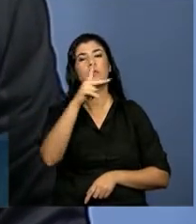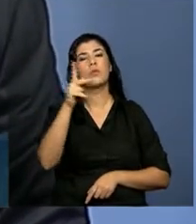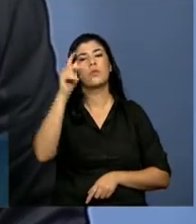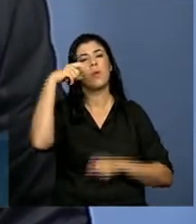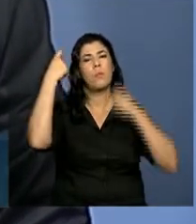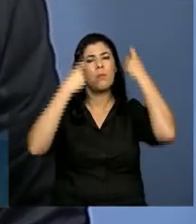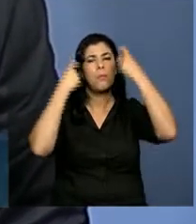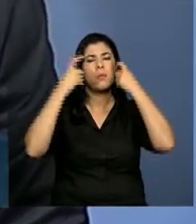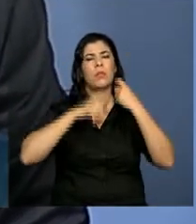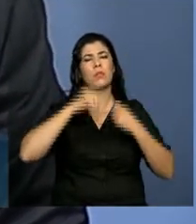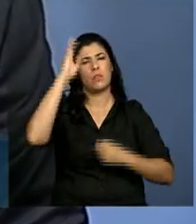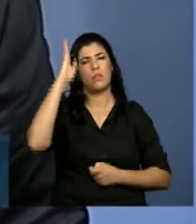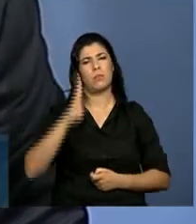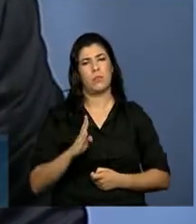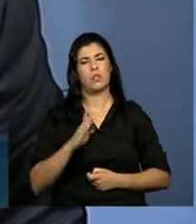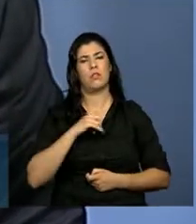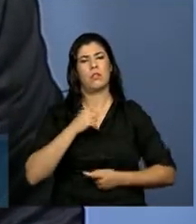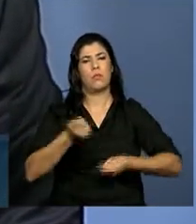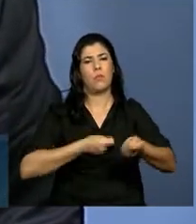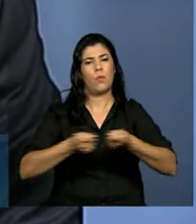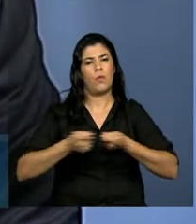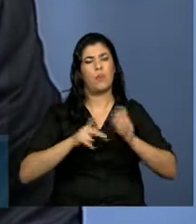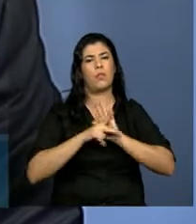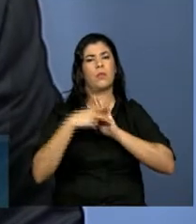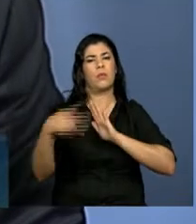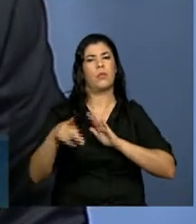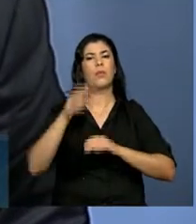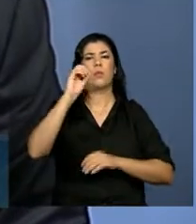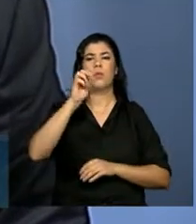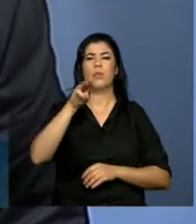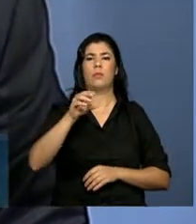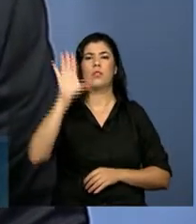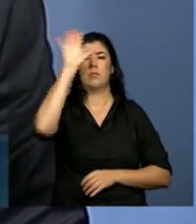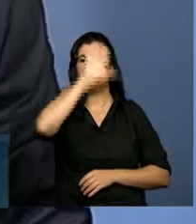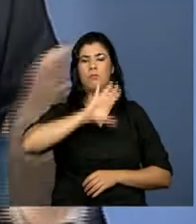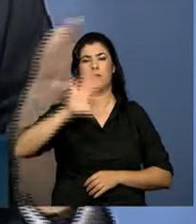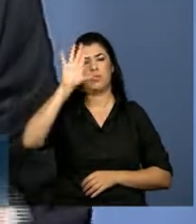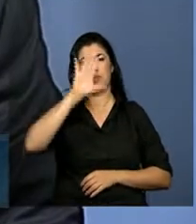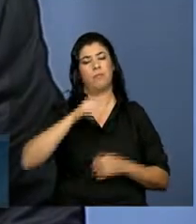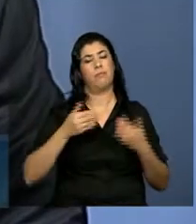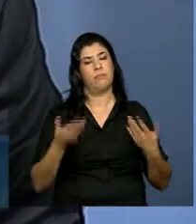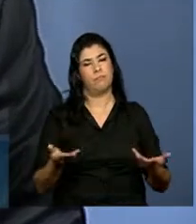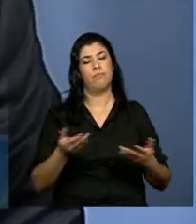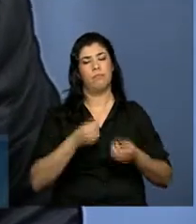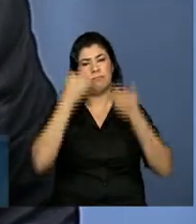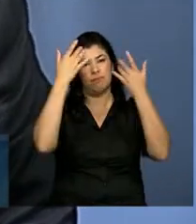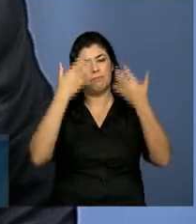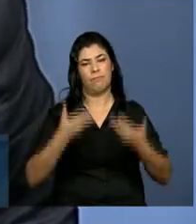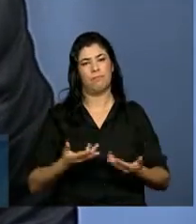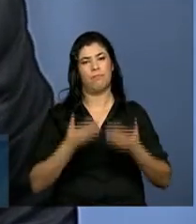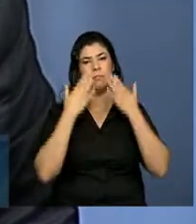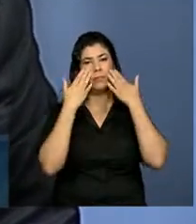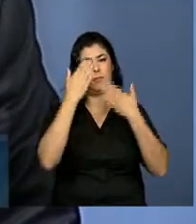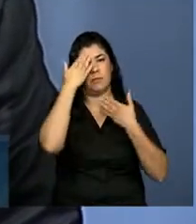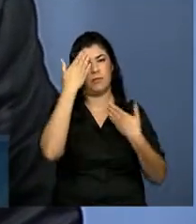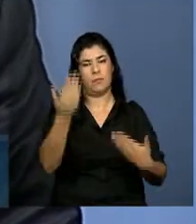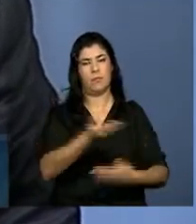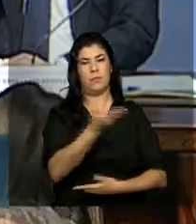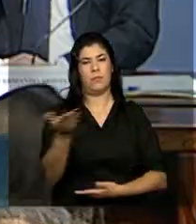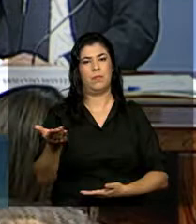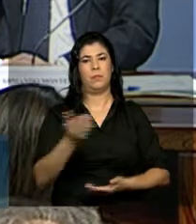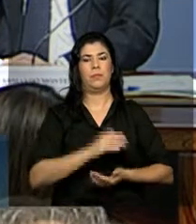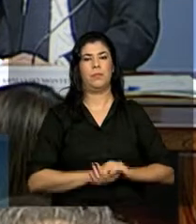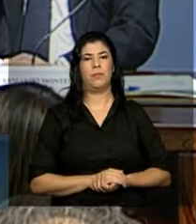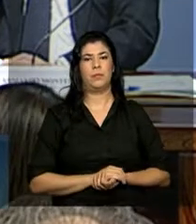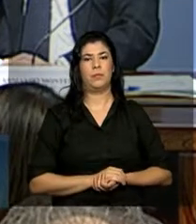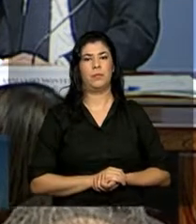brasileiras no que diz respeito às negociações e à organização de uma maneira geral. Então, é isso que eu tinha a apresentar. Muito obrigado a todos.